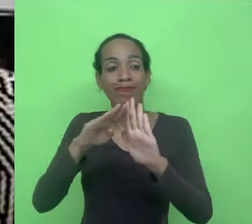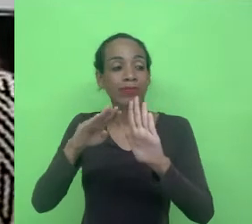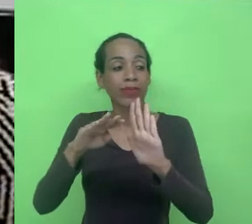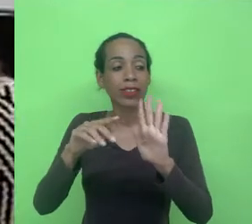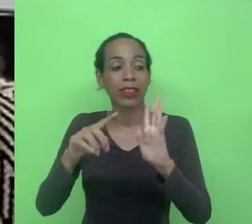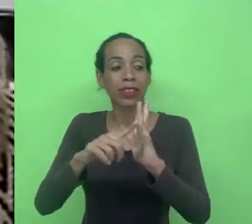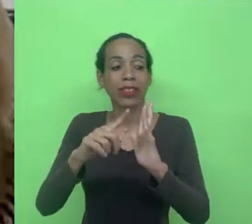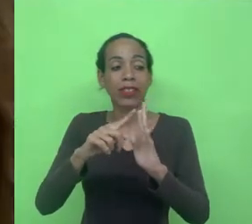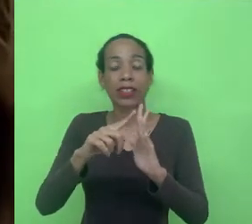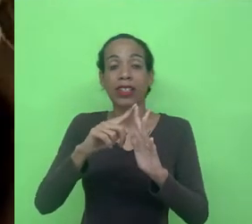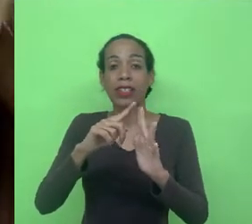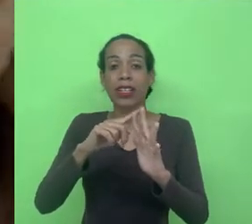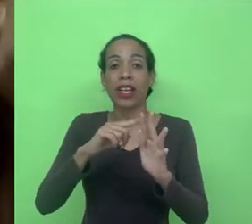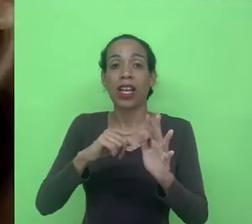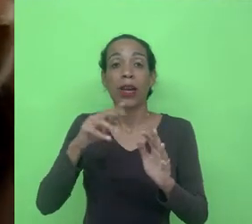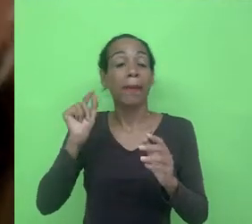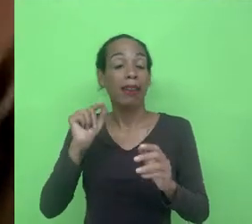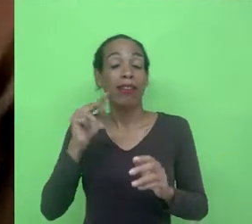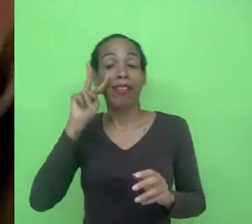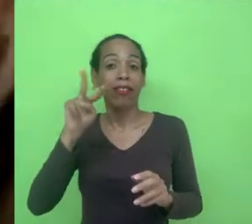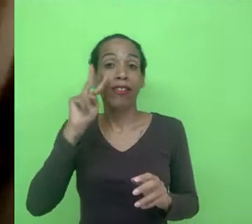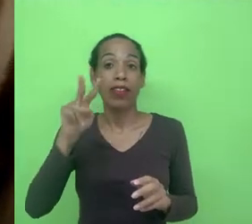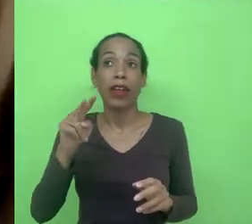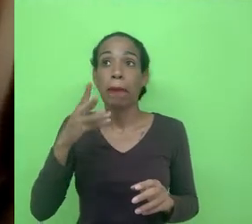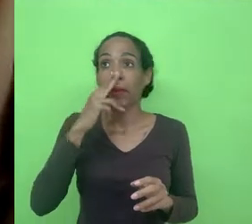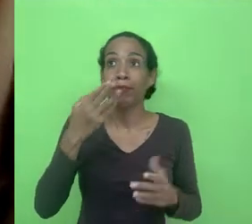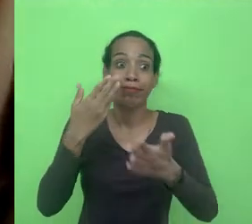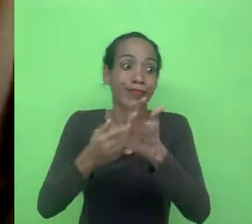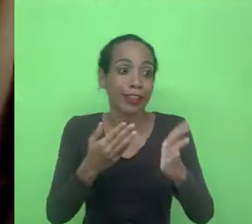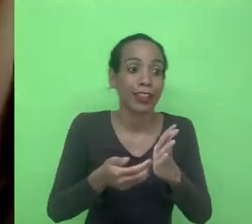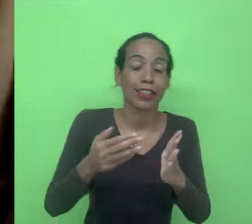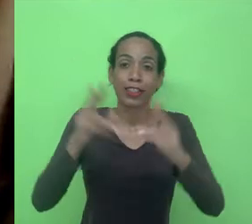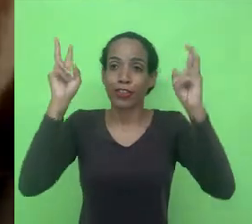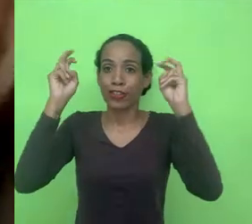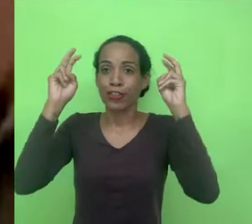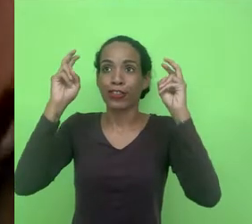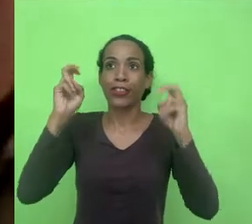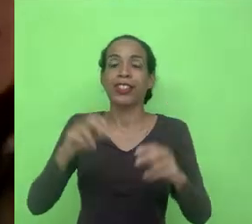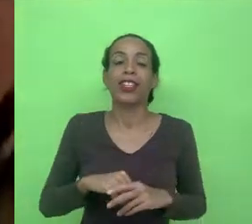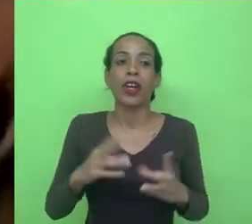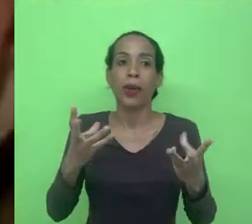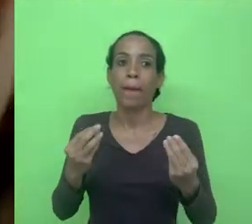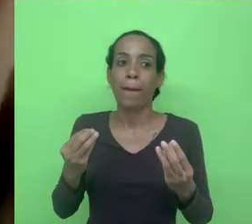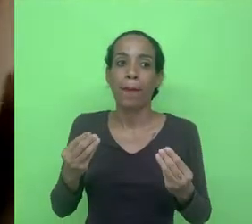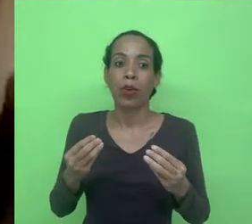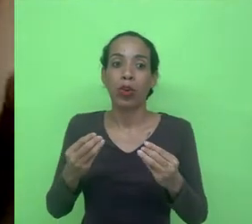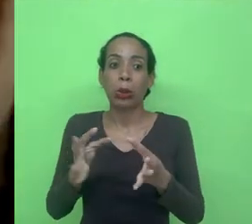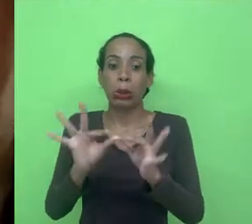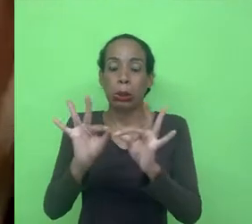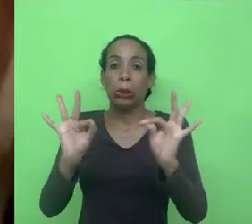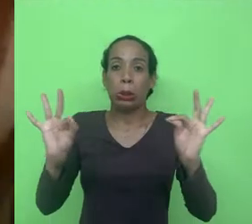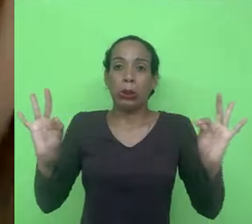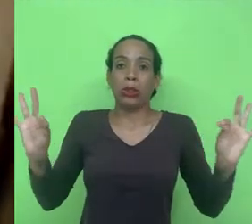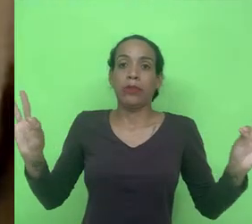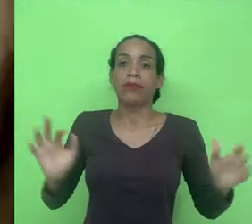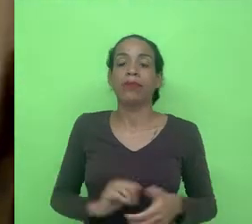assistindo e talvez um pouco perdido com a temática que é realmente muito vasta e densa bem